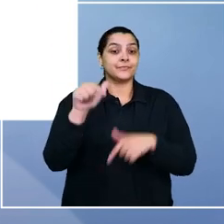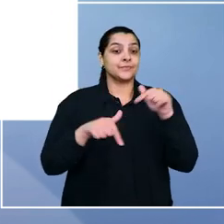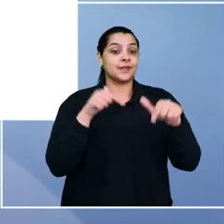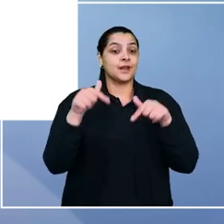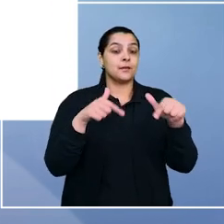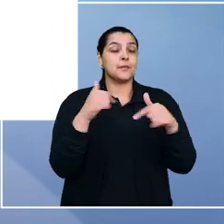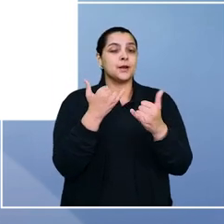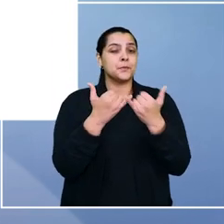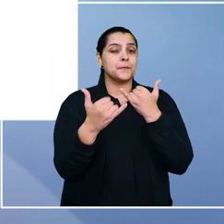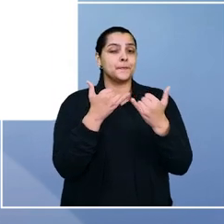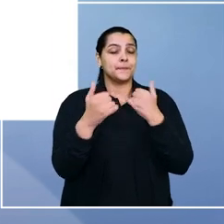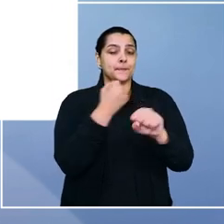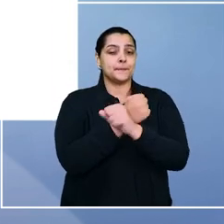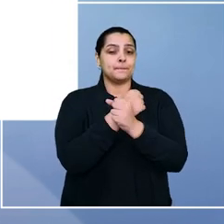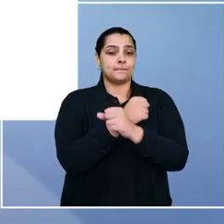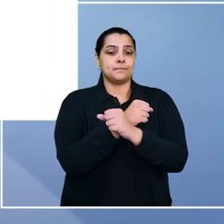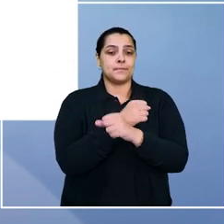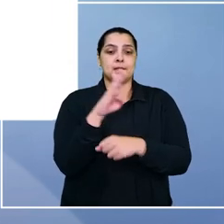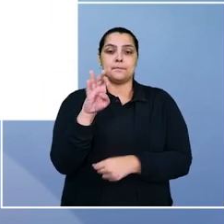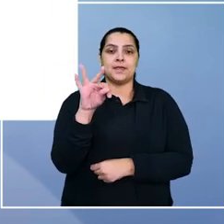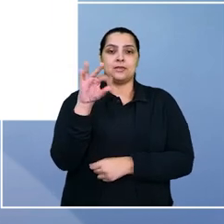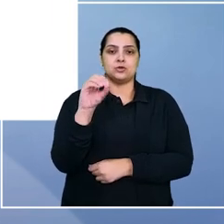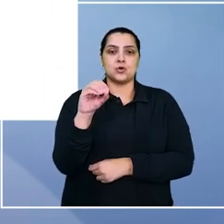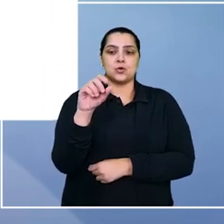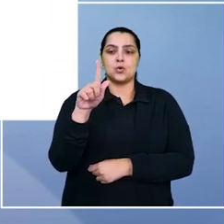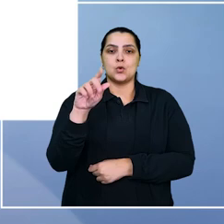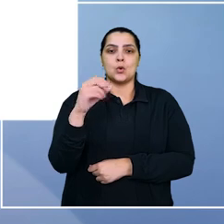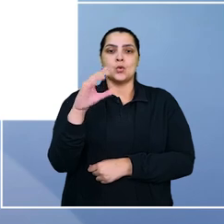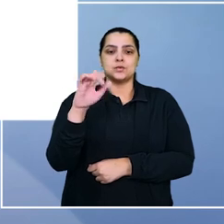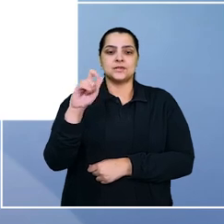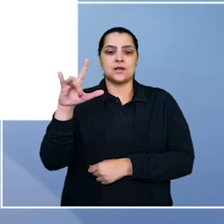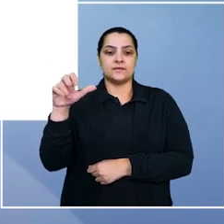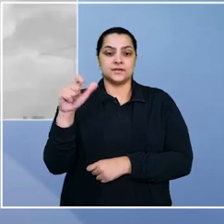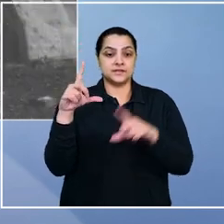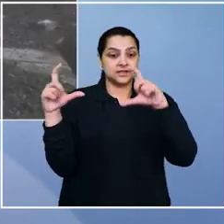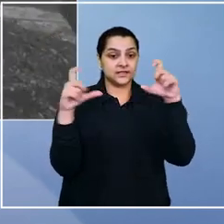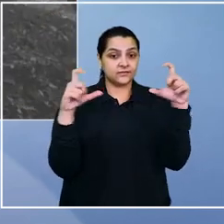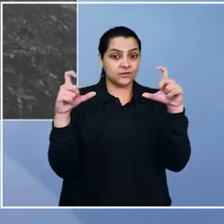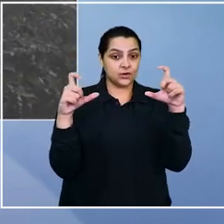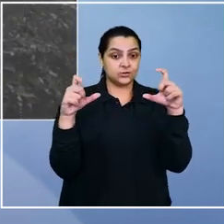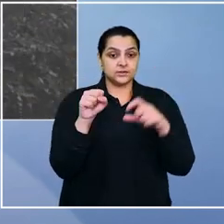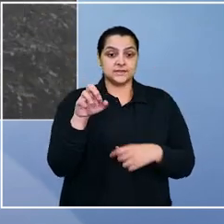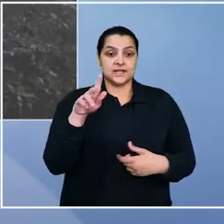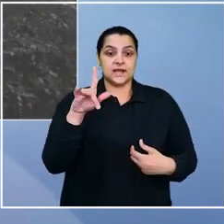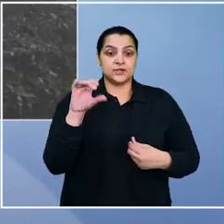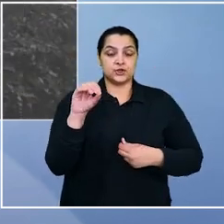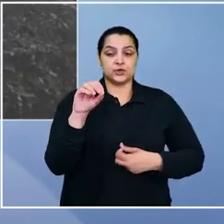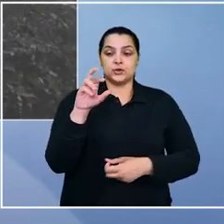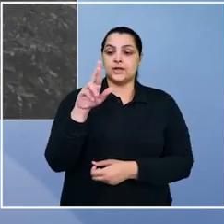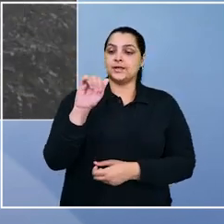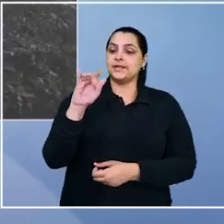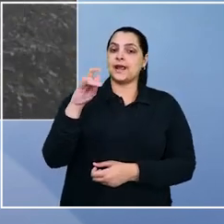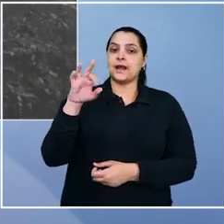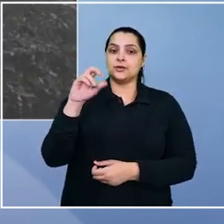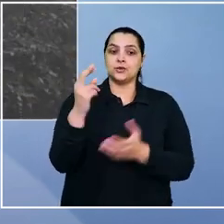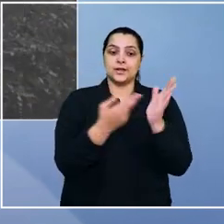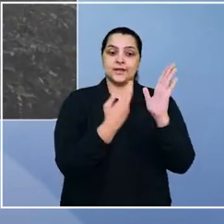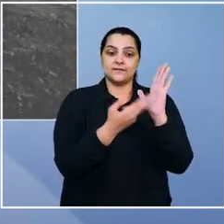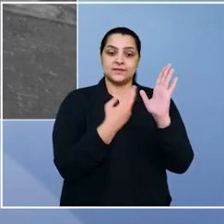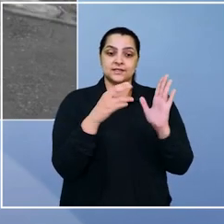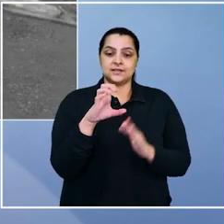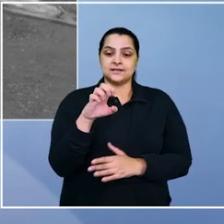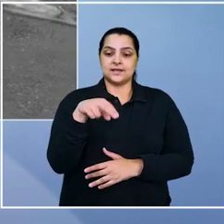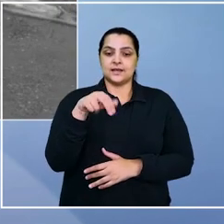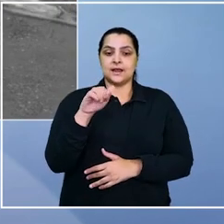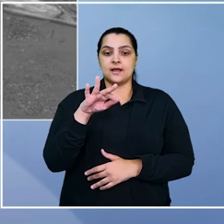em trabalho análogo à escravidão em Bento Gonçalves. E em fotojornalismo, Sérgio Ricardo de Oliveira, da revista